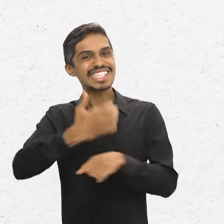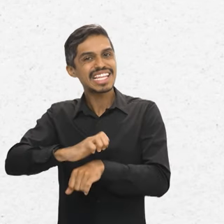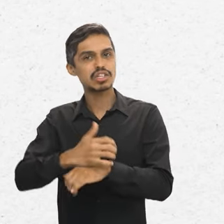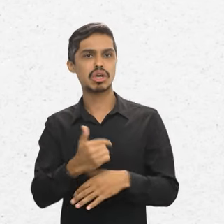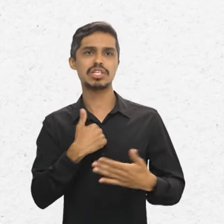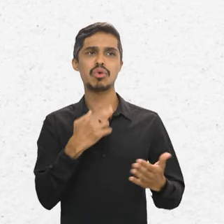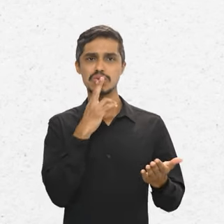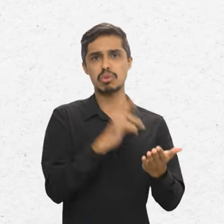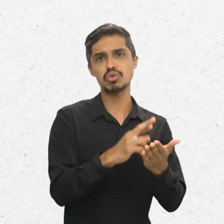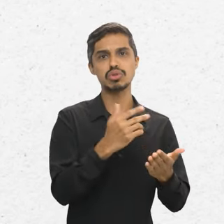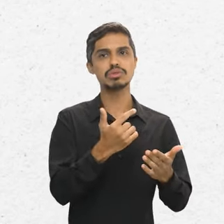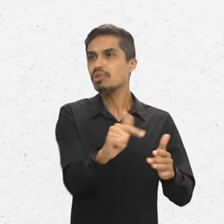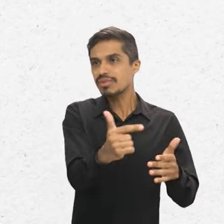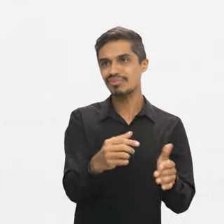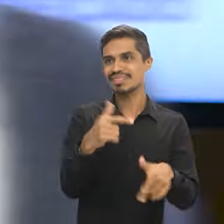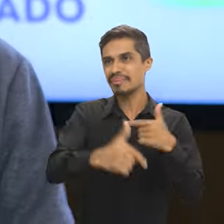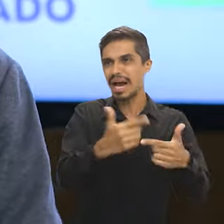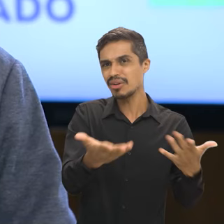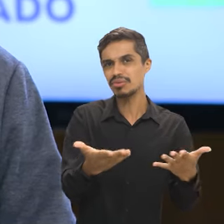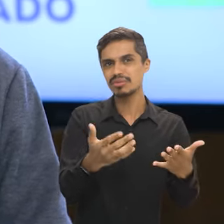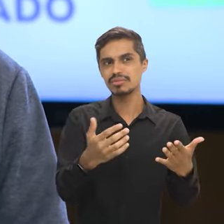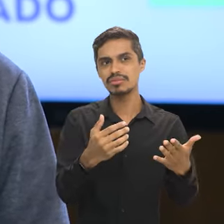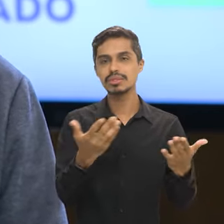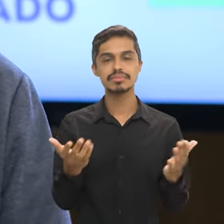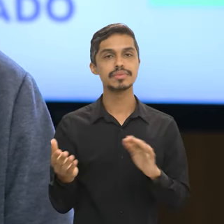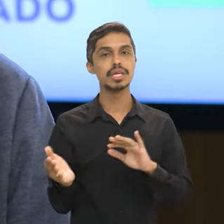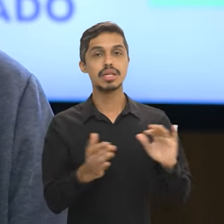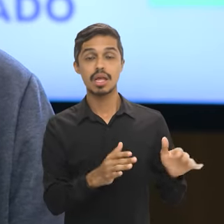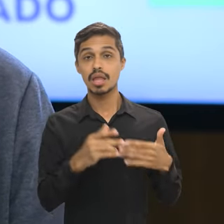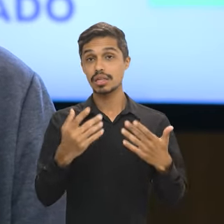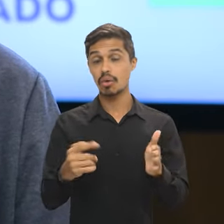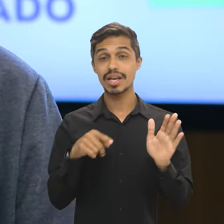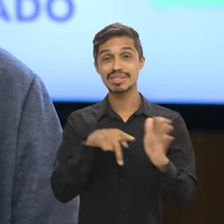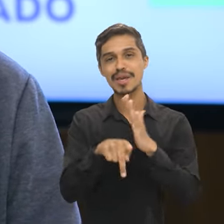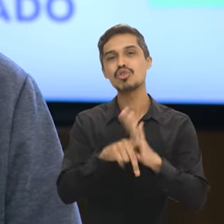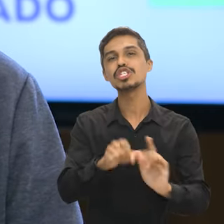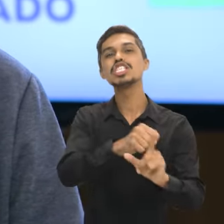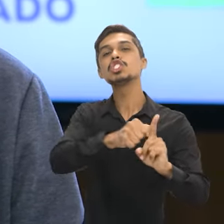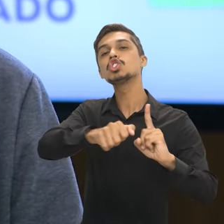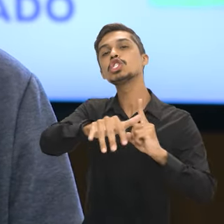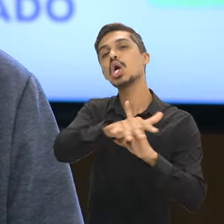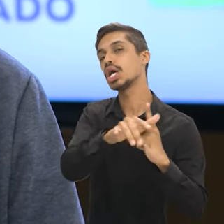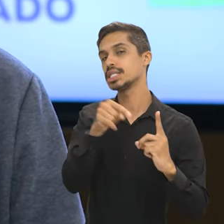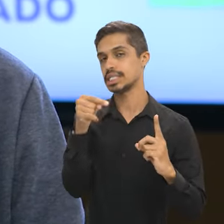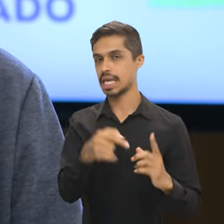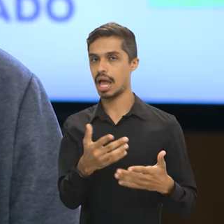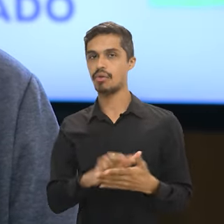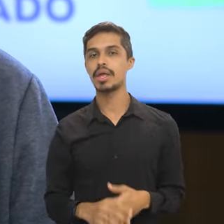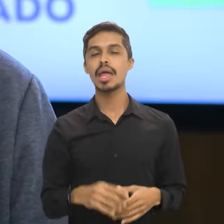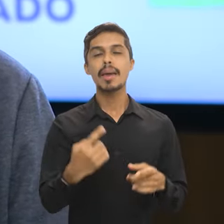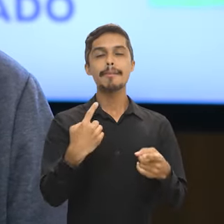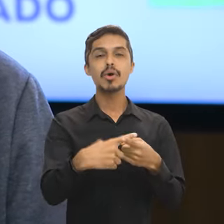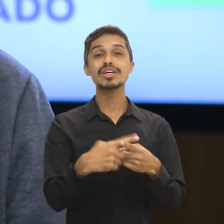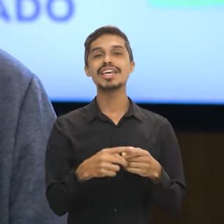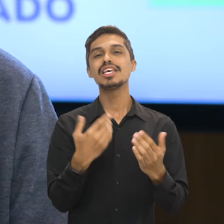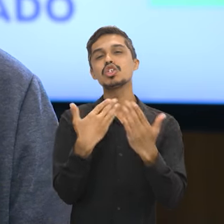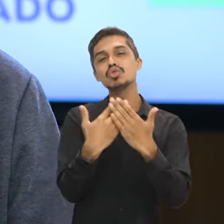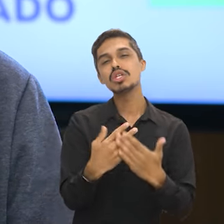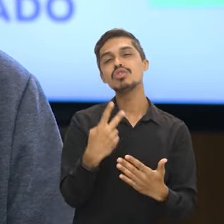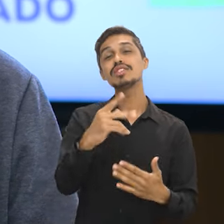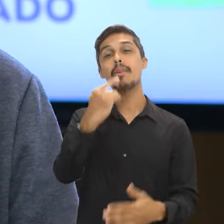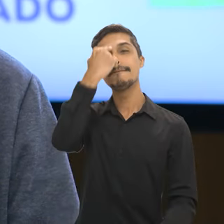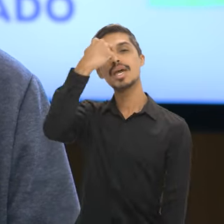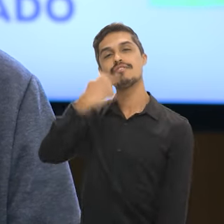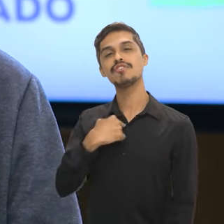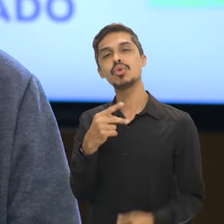eu coloco que não trabalho. É isso? As questões do questionário sociodemográfico são essas questões que tentam levantar o perfil do